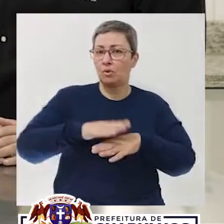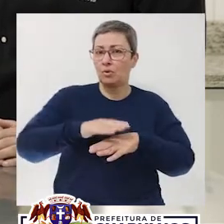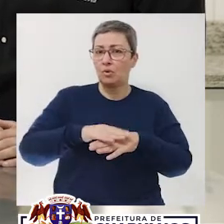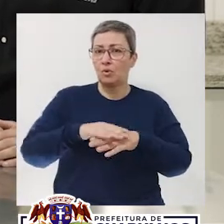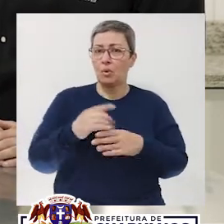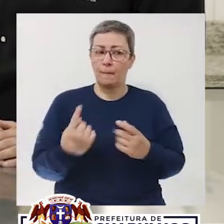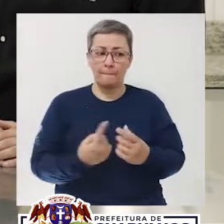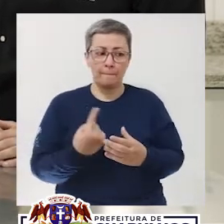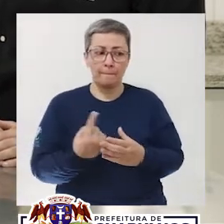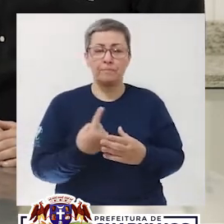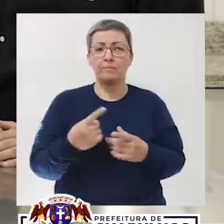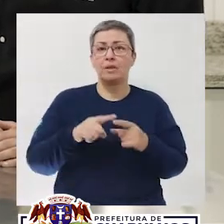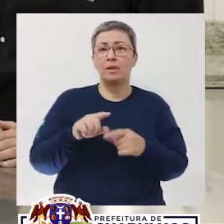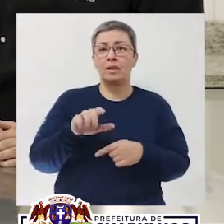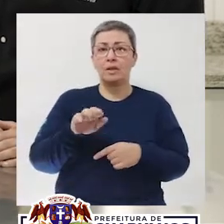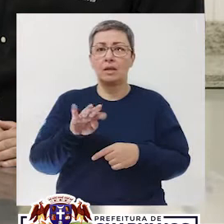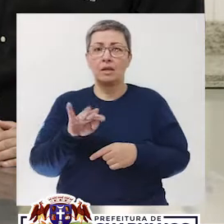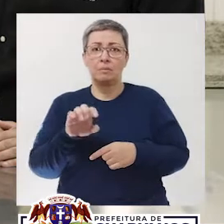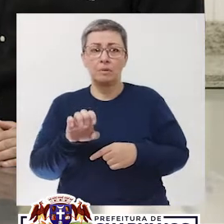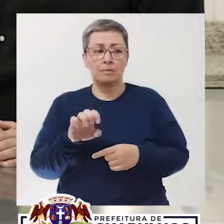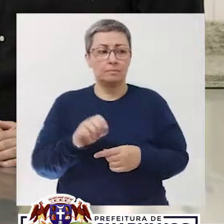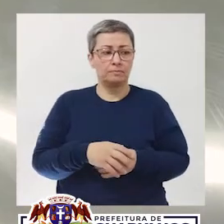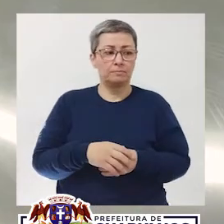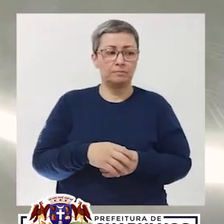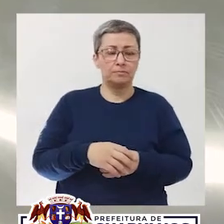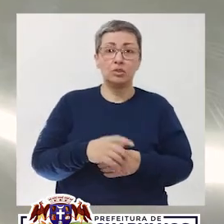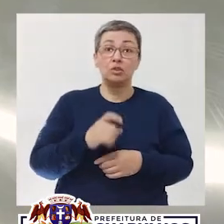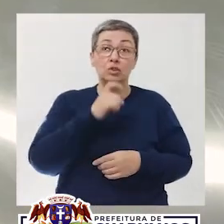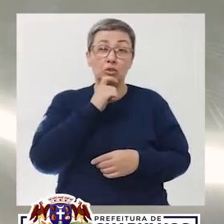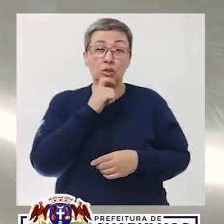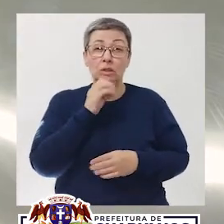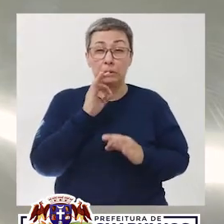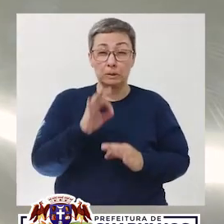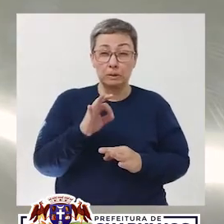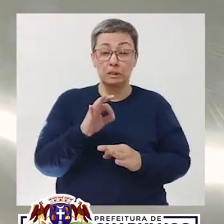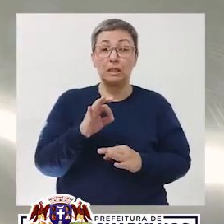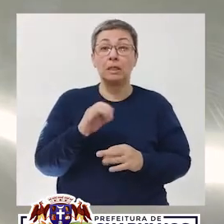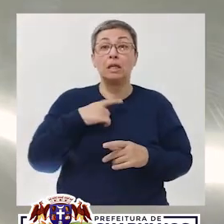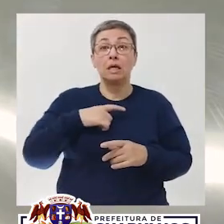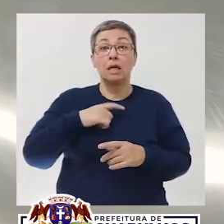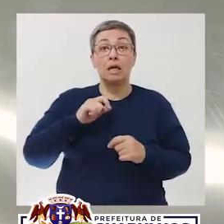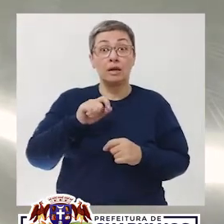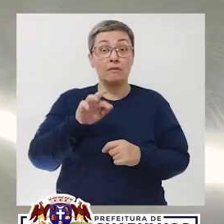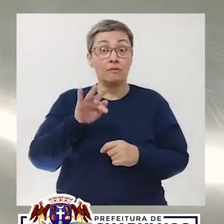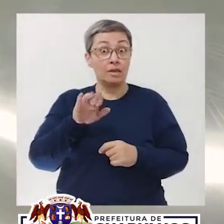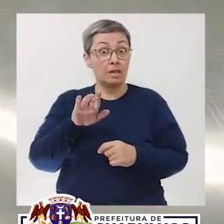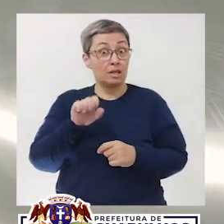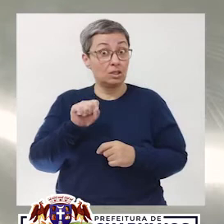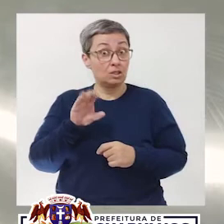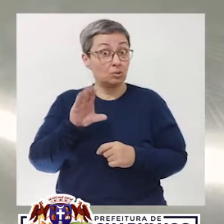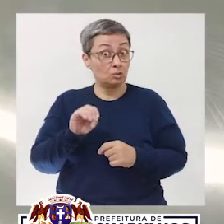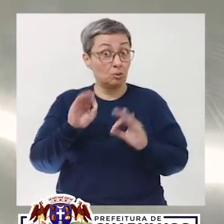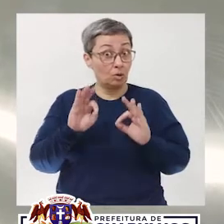bater o creme de leite, bem gelado. Creme de leite fresco, hein, pessoal? Fresco,